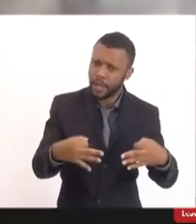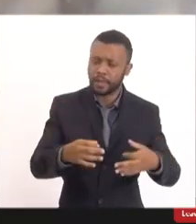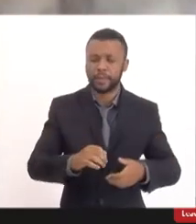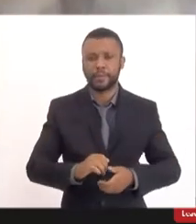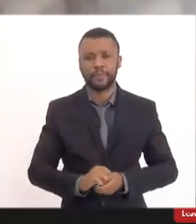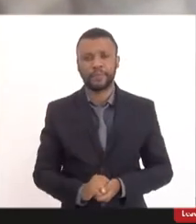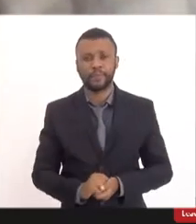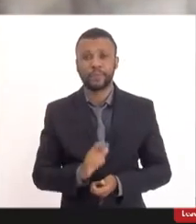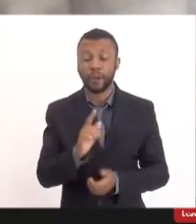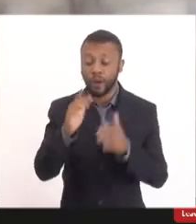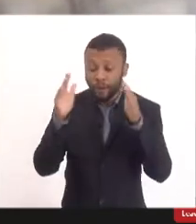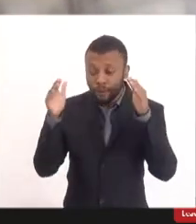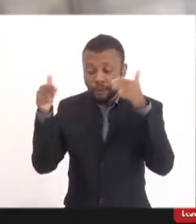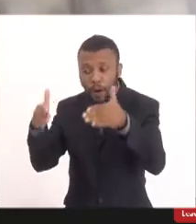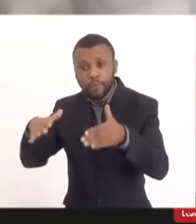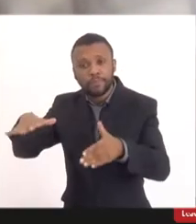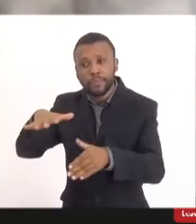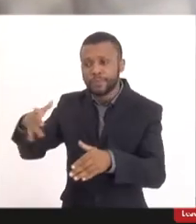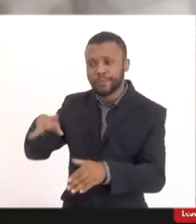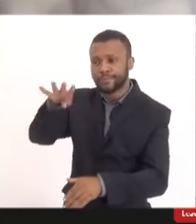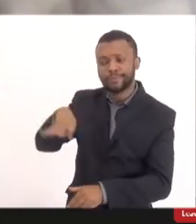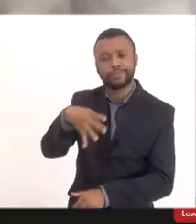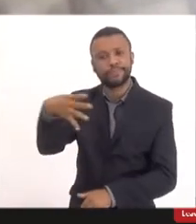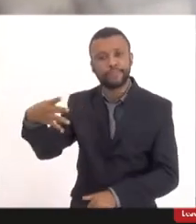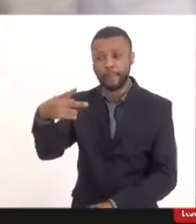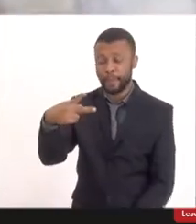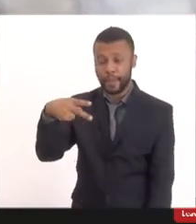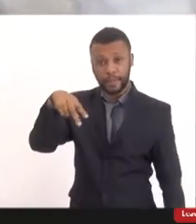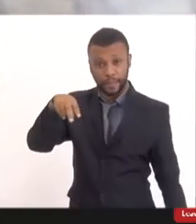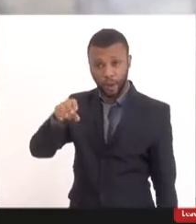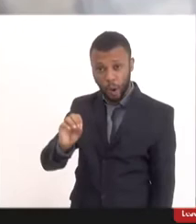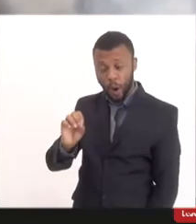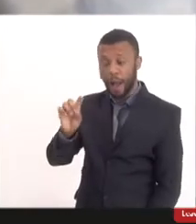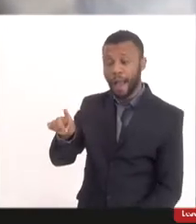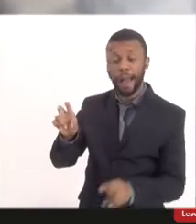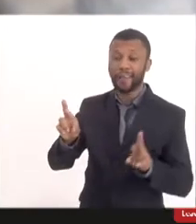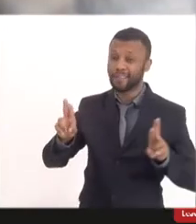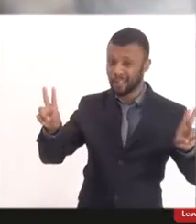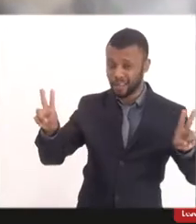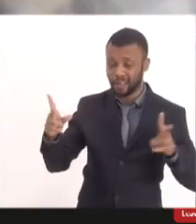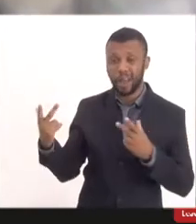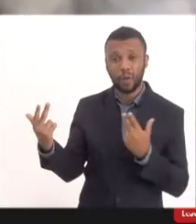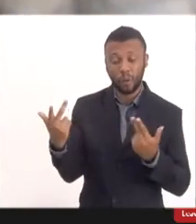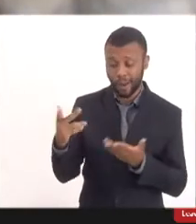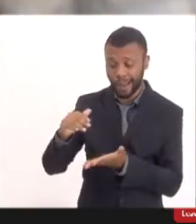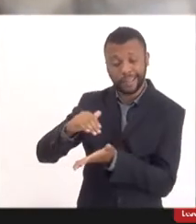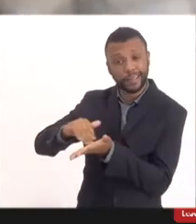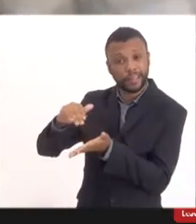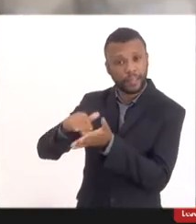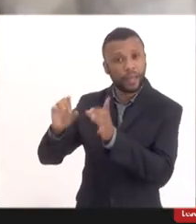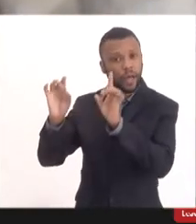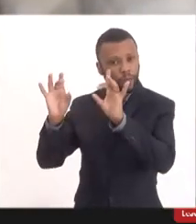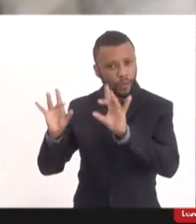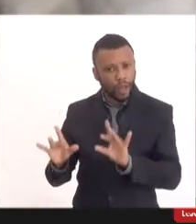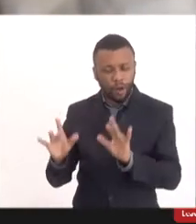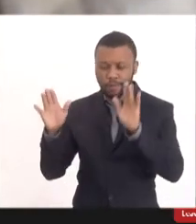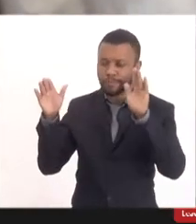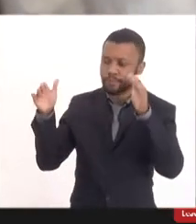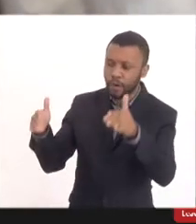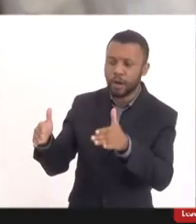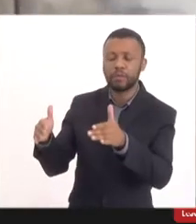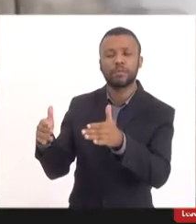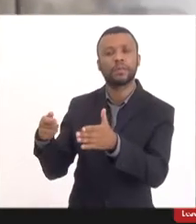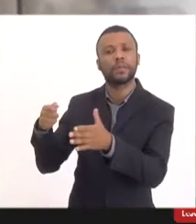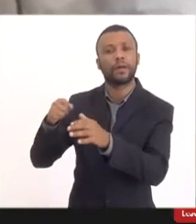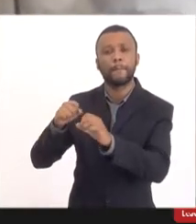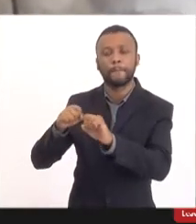Operacionalização, no caso da vacinação, que é por uma secretaria extraordinária, né, que é a CicloVid, é uma